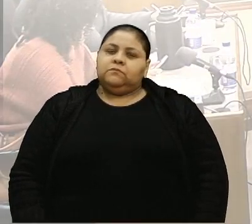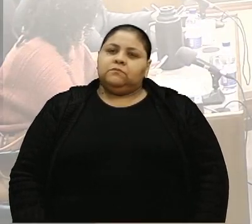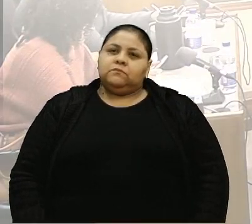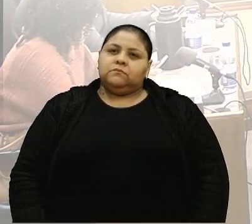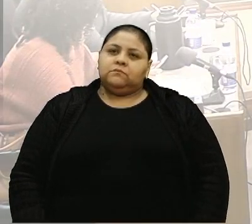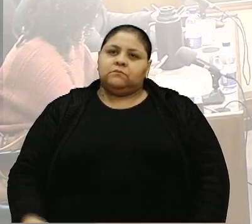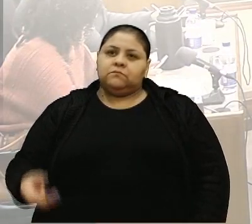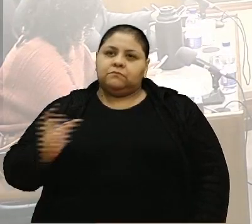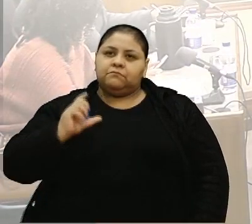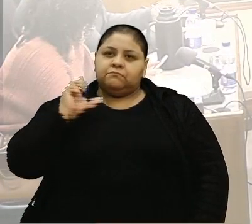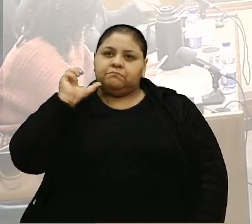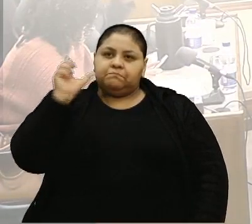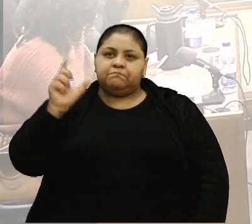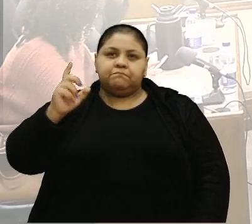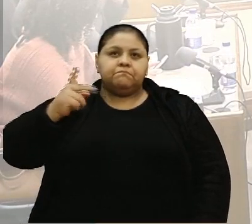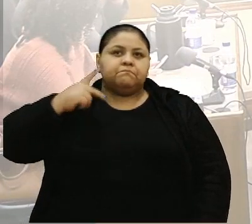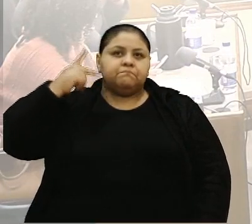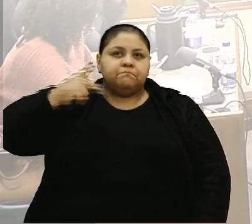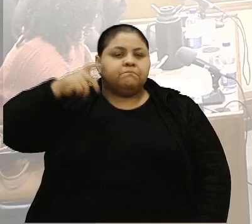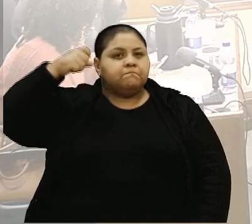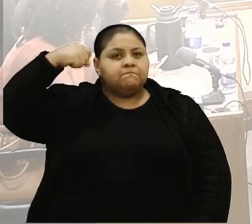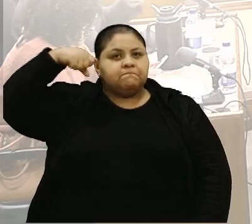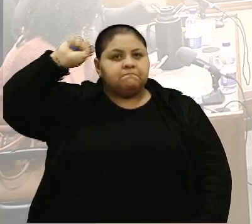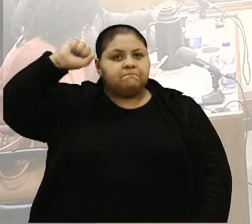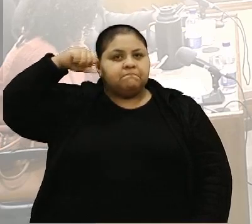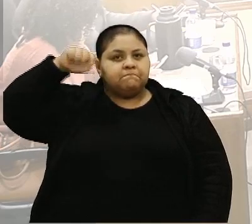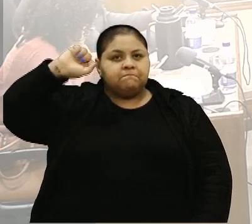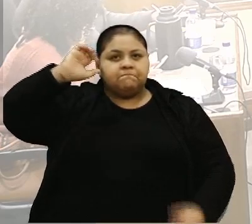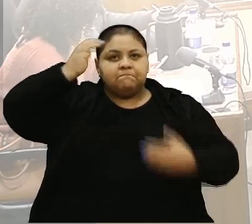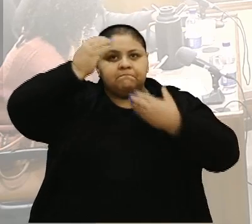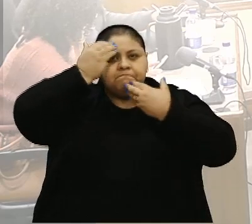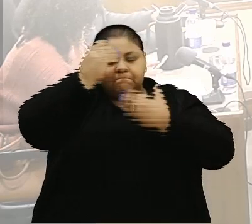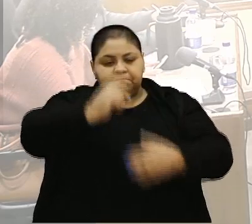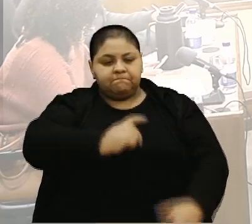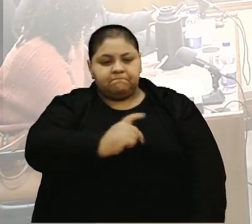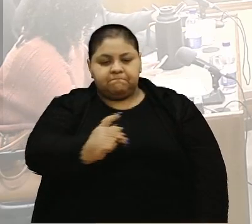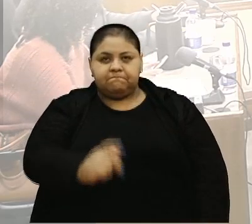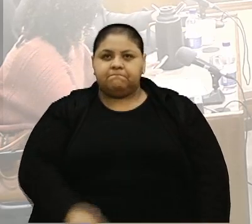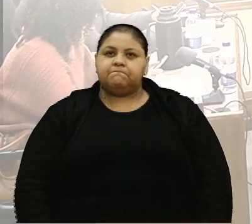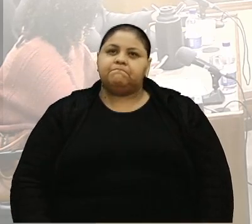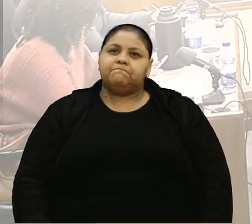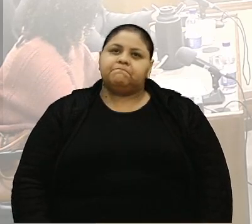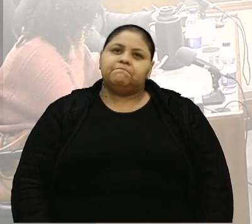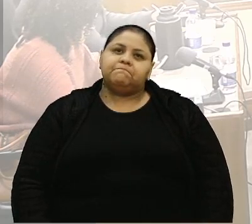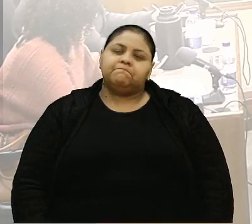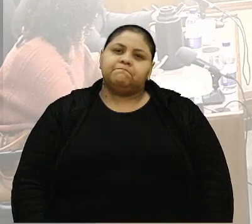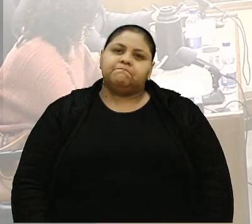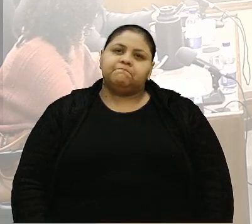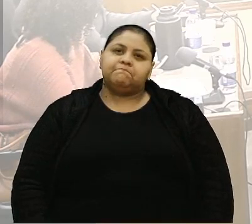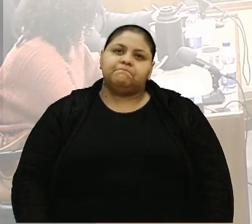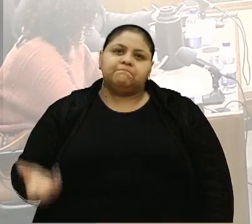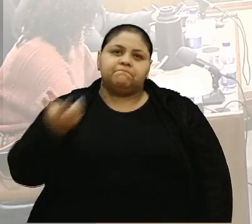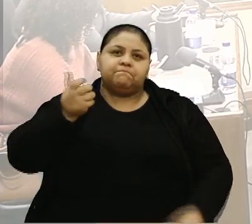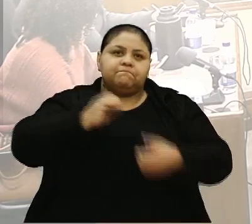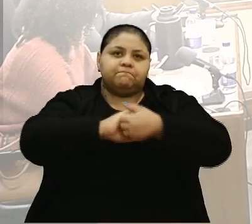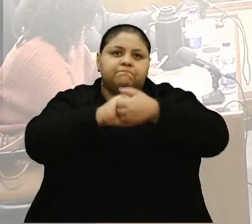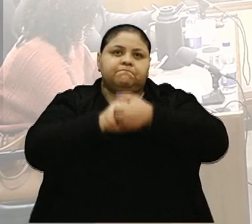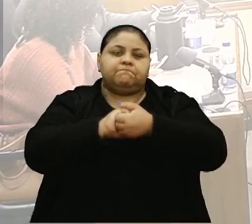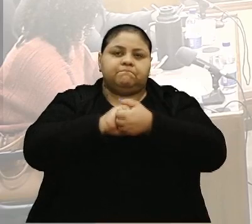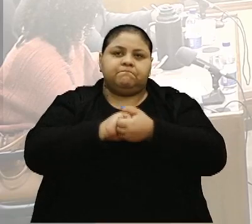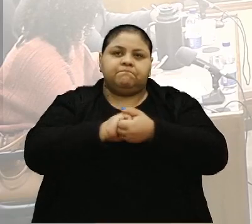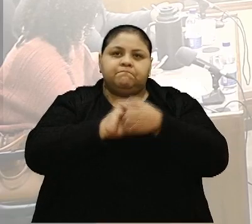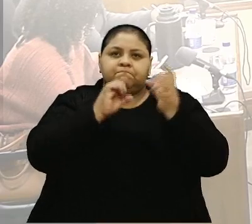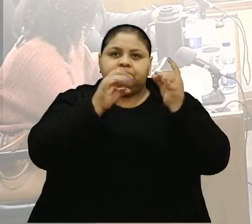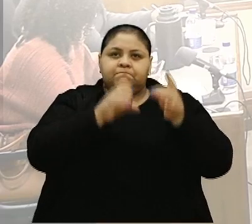Com a palavra, vereador Clóvis Xuxa. Obrigado, presidente e demais colegas vereadoras. Quero cumprimentar especialmente